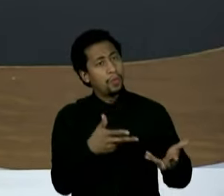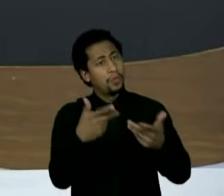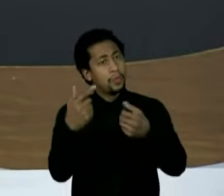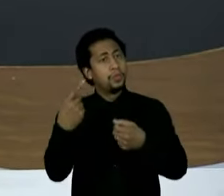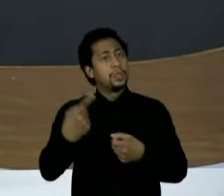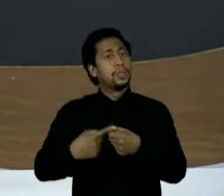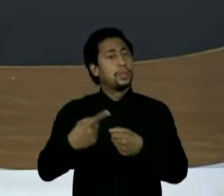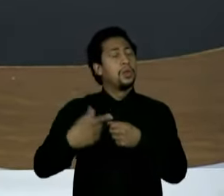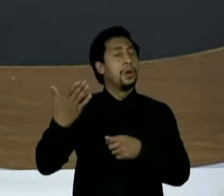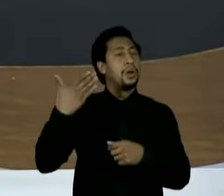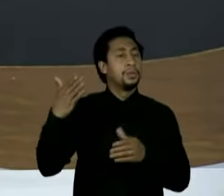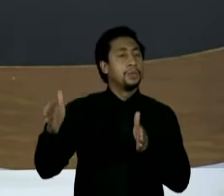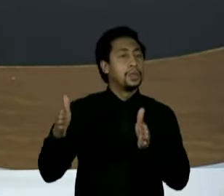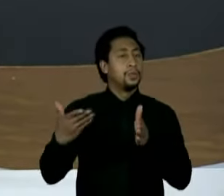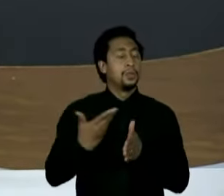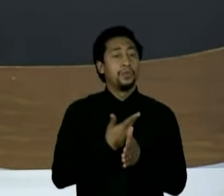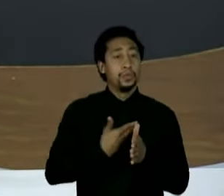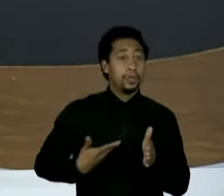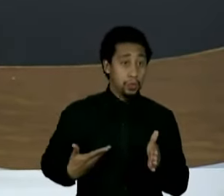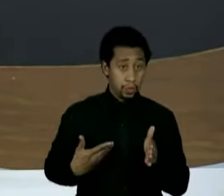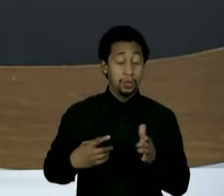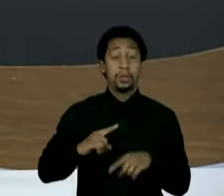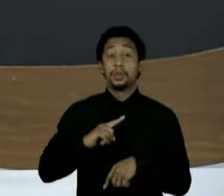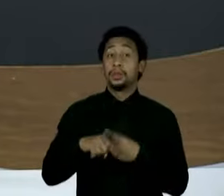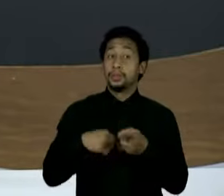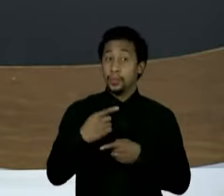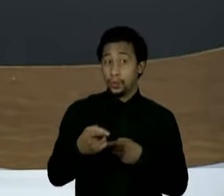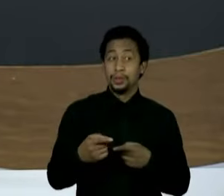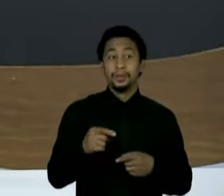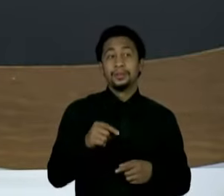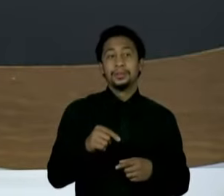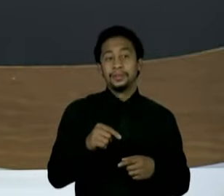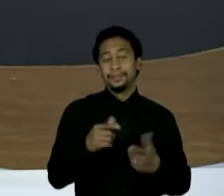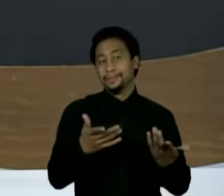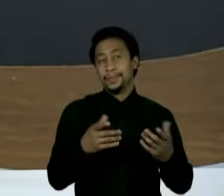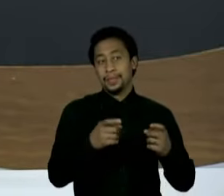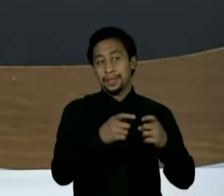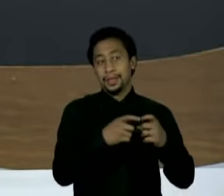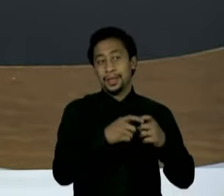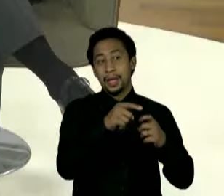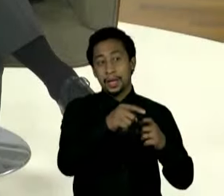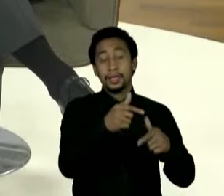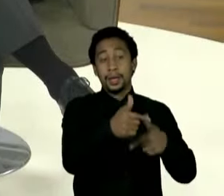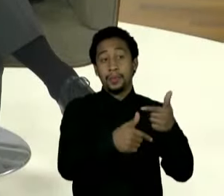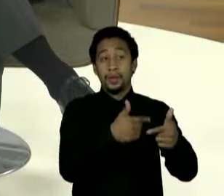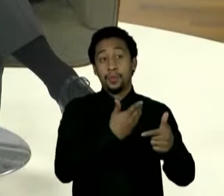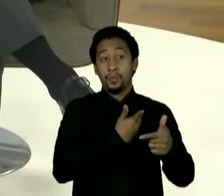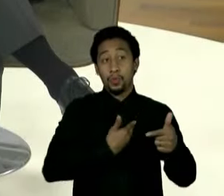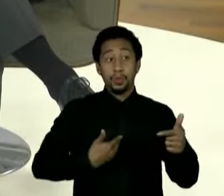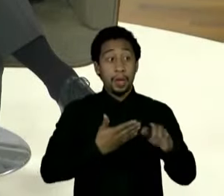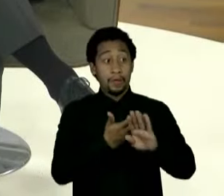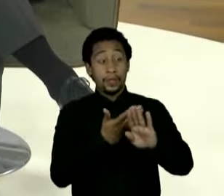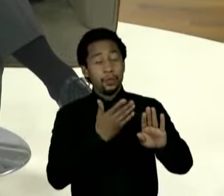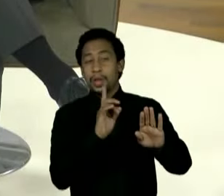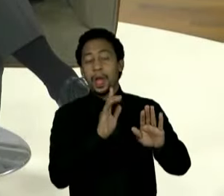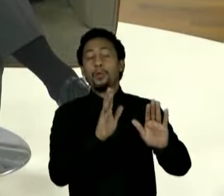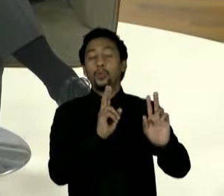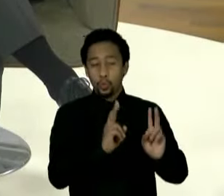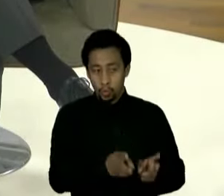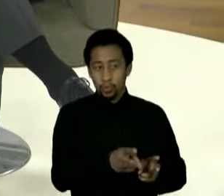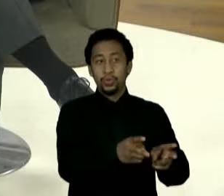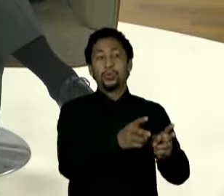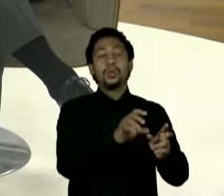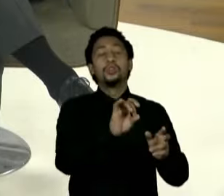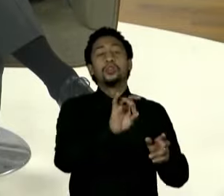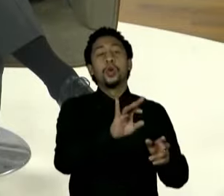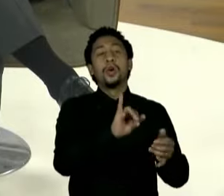quando era governador e revogou um afastamento a bem do serviço público que ele tinha, mudando essa pena para uma